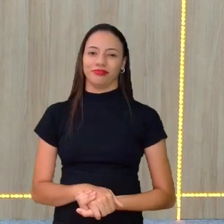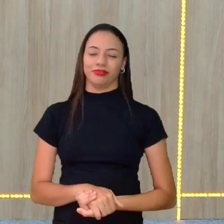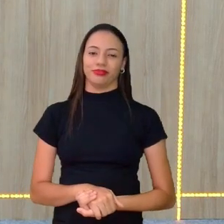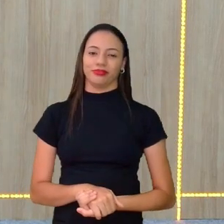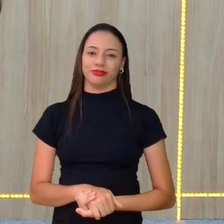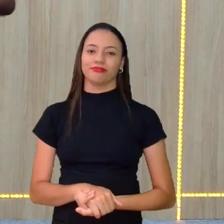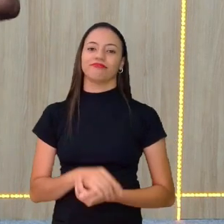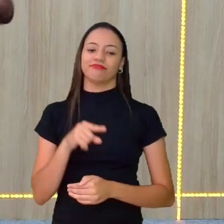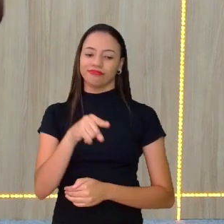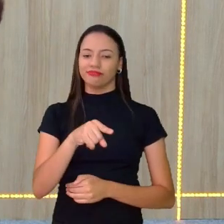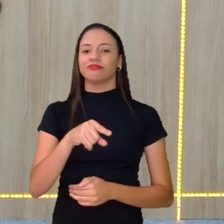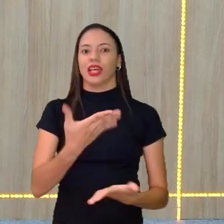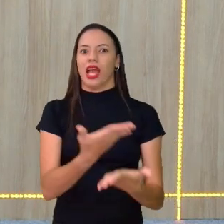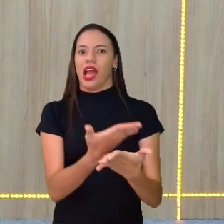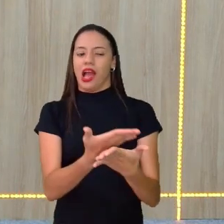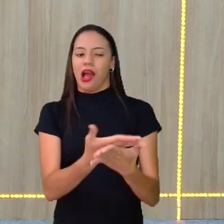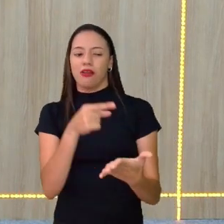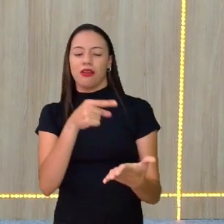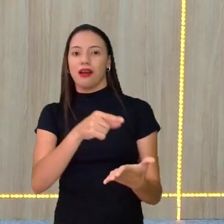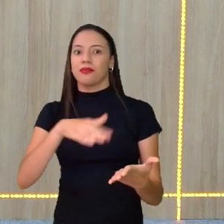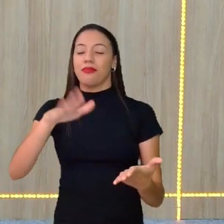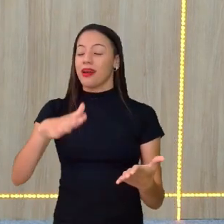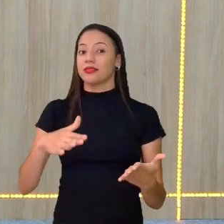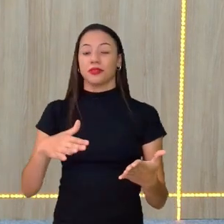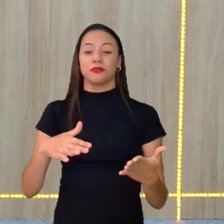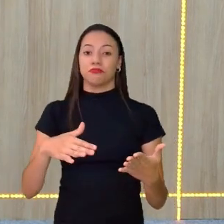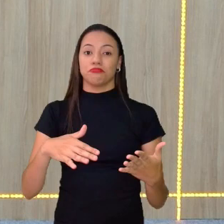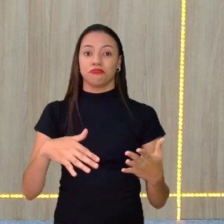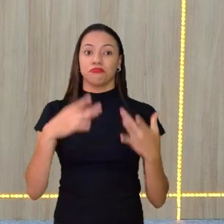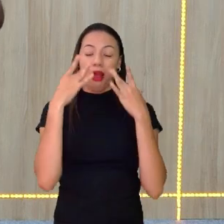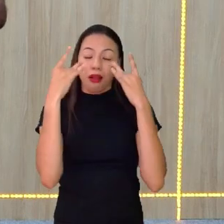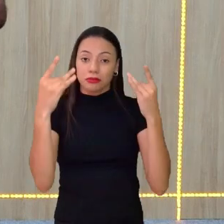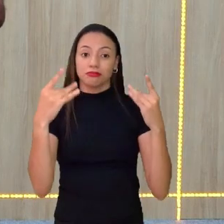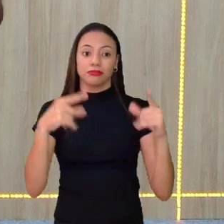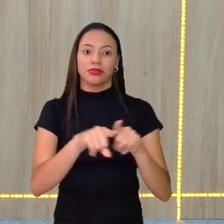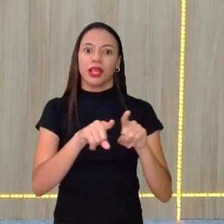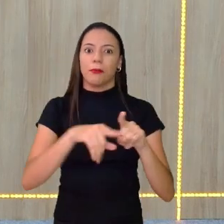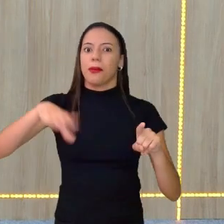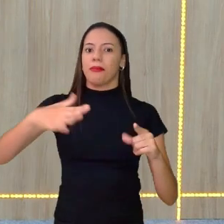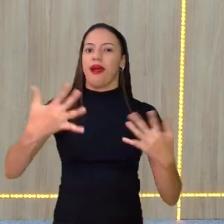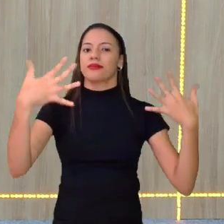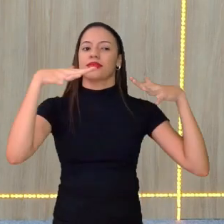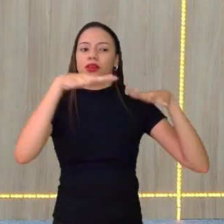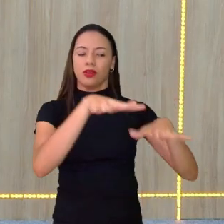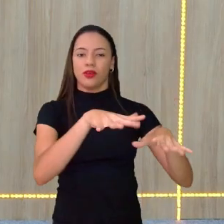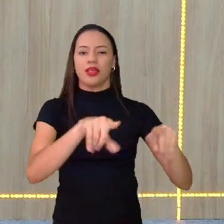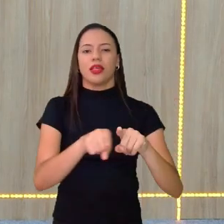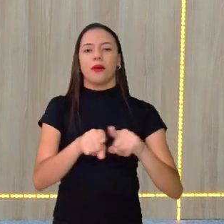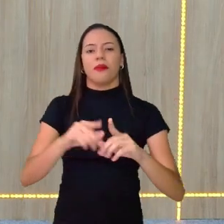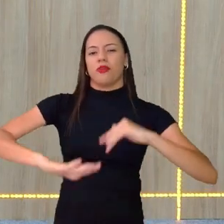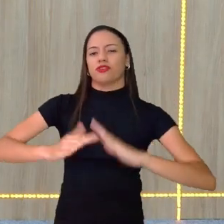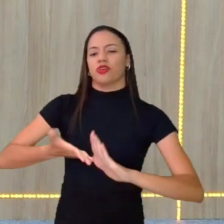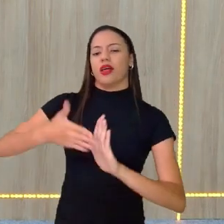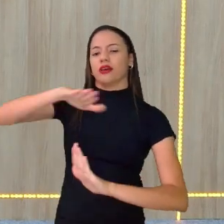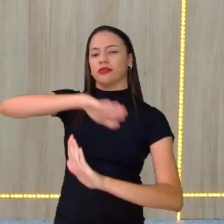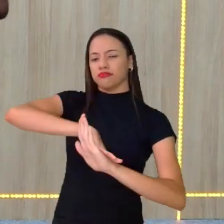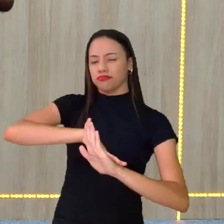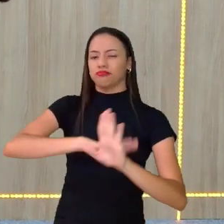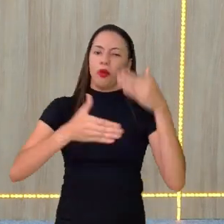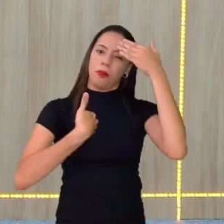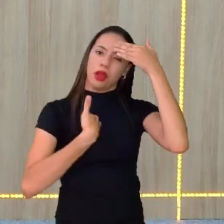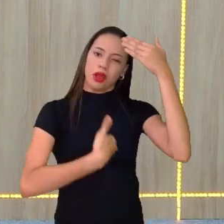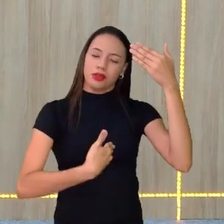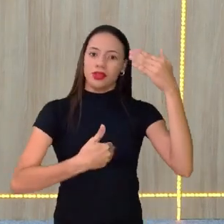deixando essa aula bem mais aí, atrativa e também inclusiva, isso aí. Agradecer a nossa produção show de bola nessa primeira aula aí,